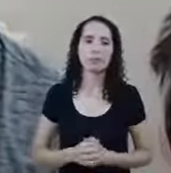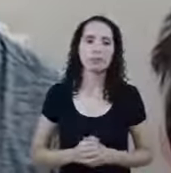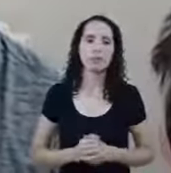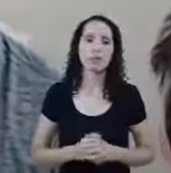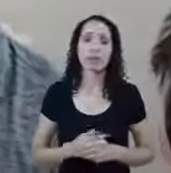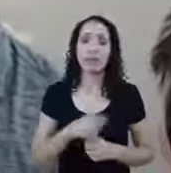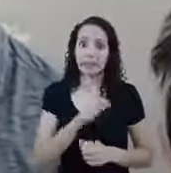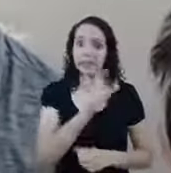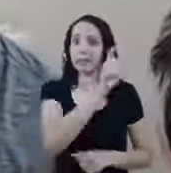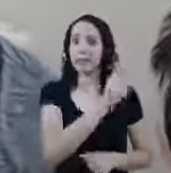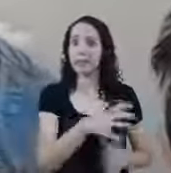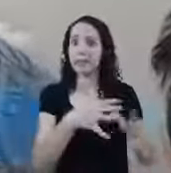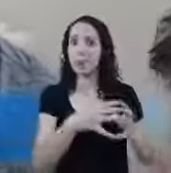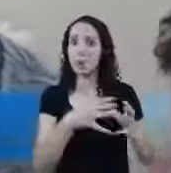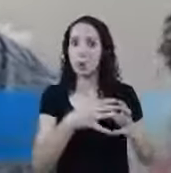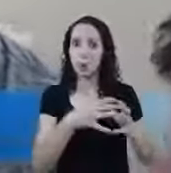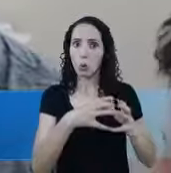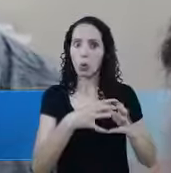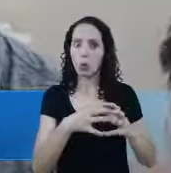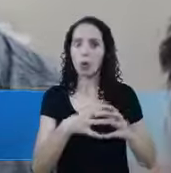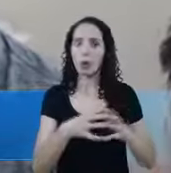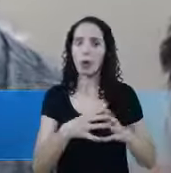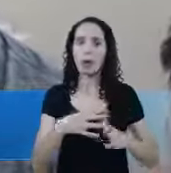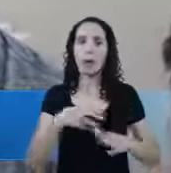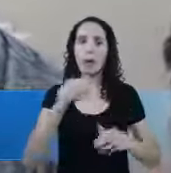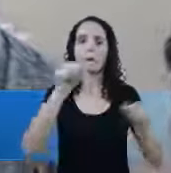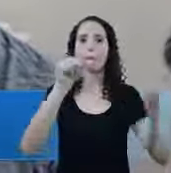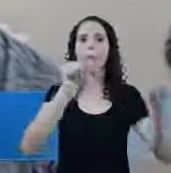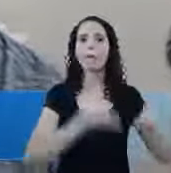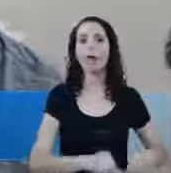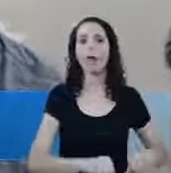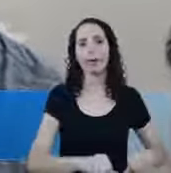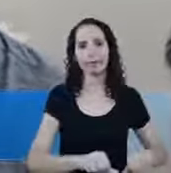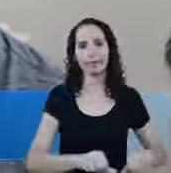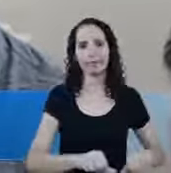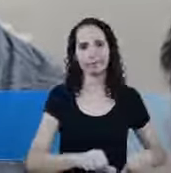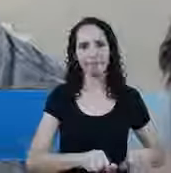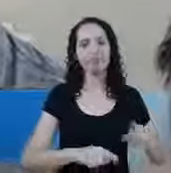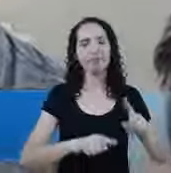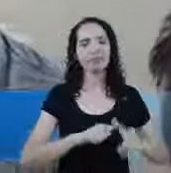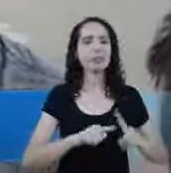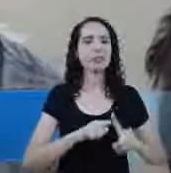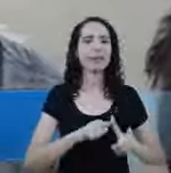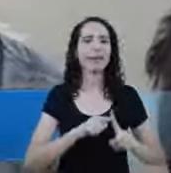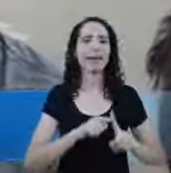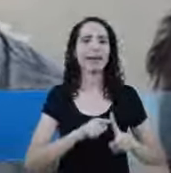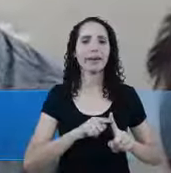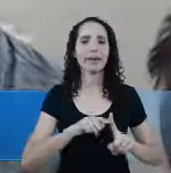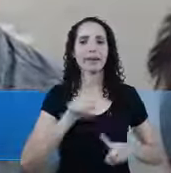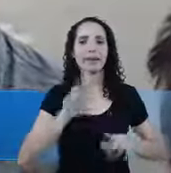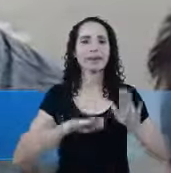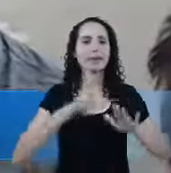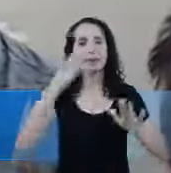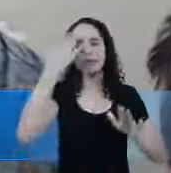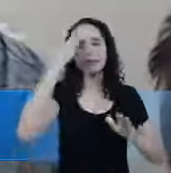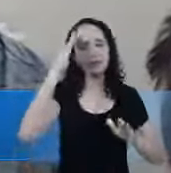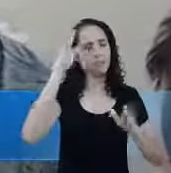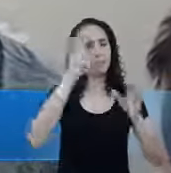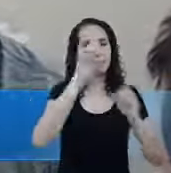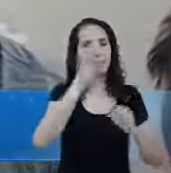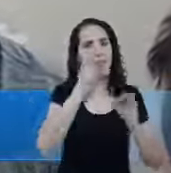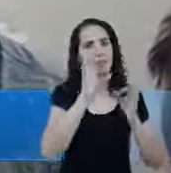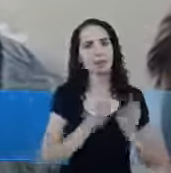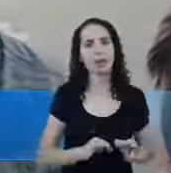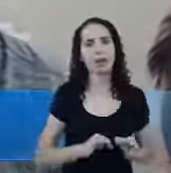prejudicados Os principais prejudicados Eles que são Os principais prejudicados Então agora Se você Realmente Está nos